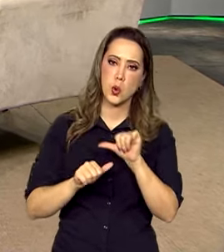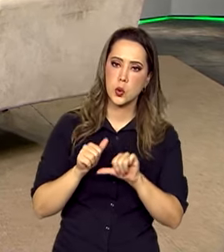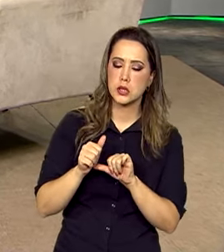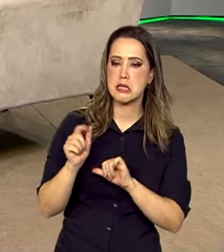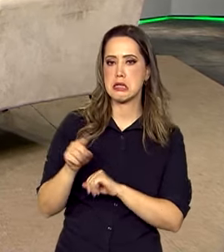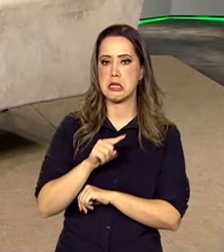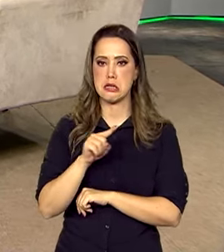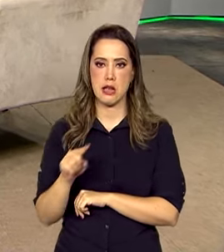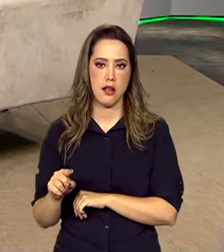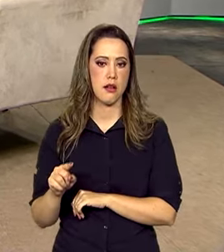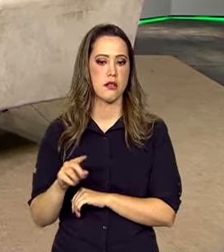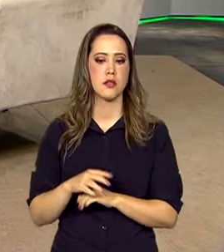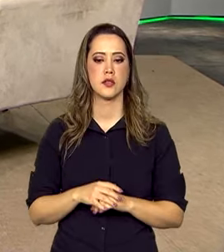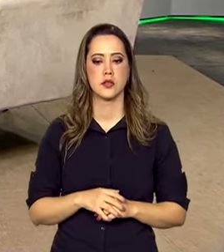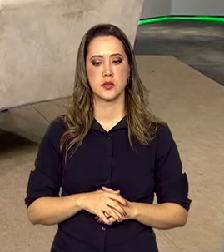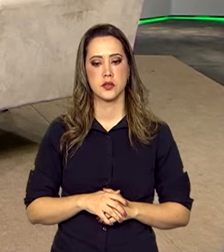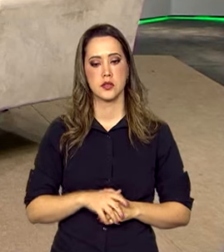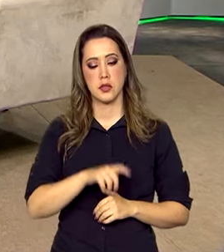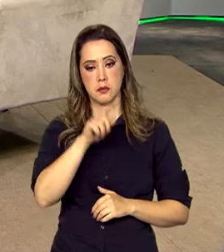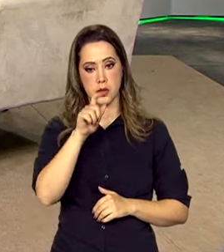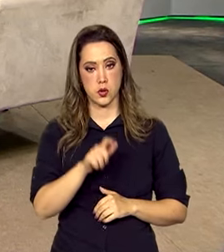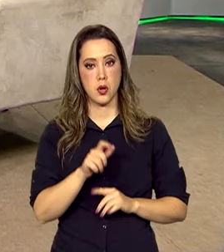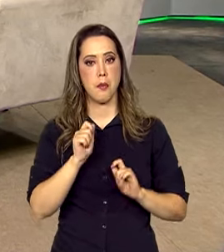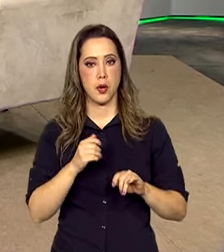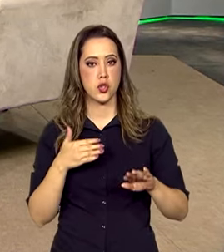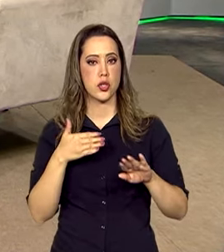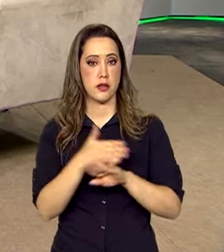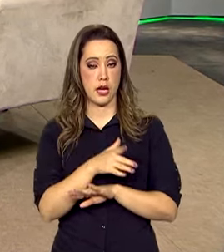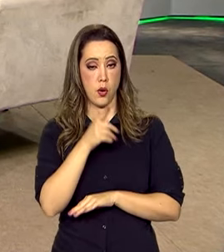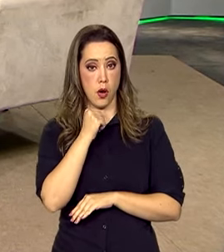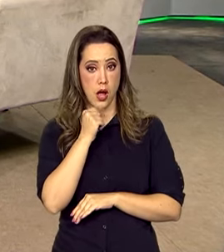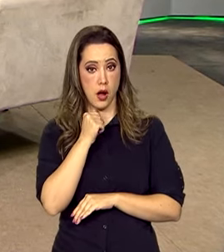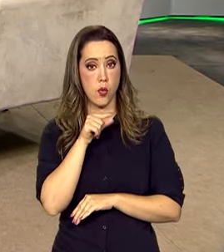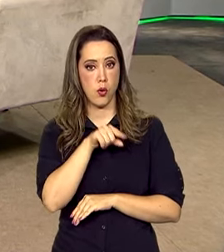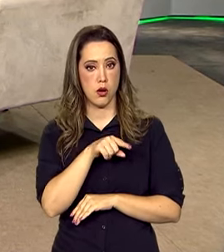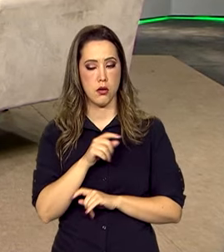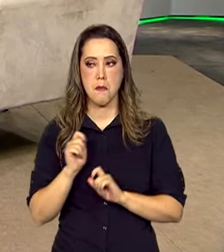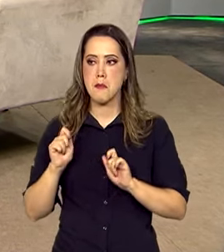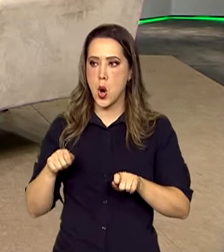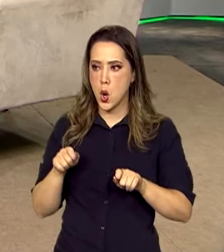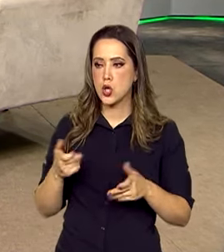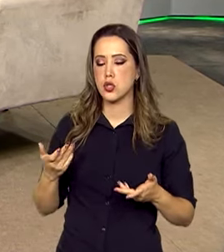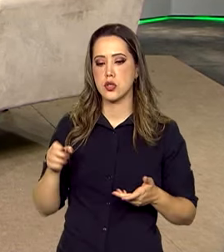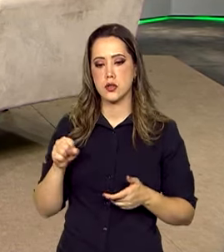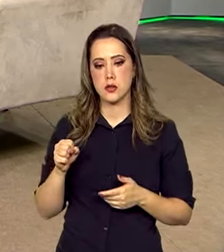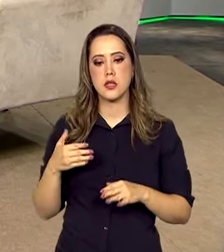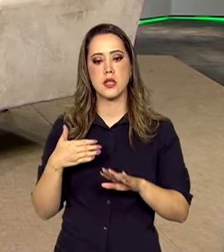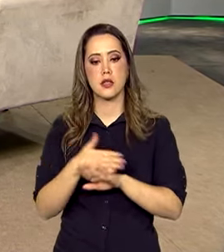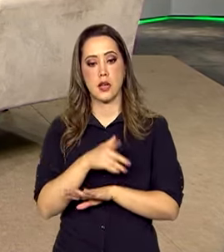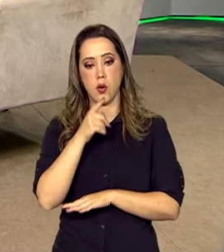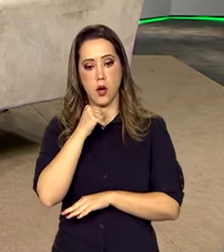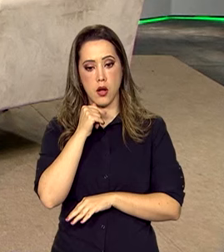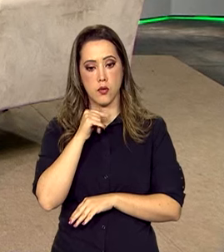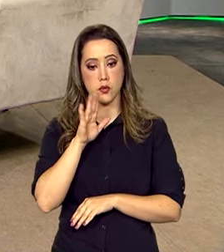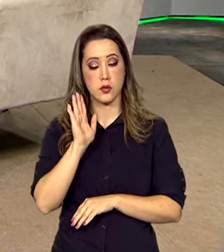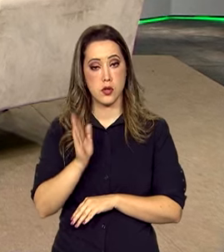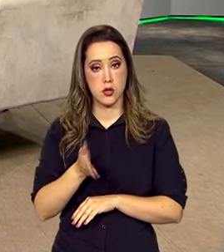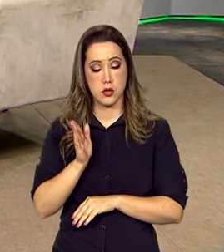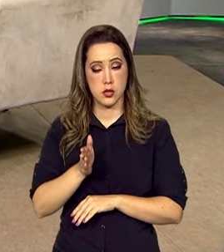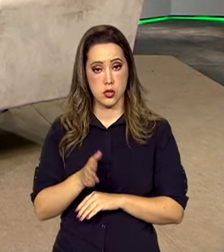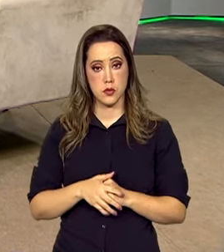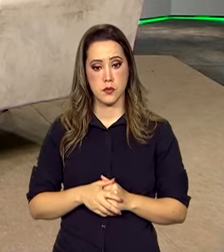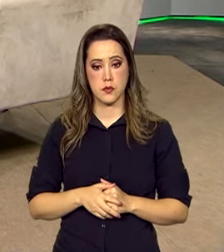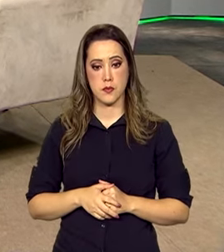revogamos, enfim. Então, o consumidor pode entrar com a água no evento? Pode entrar com a água no evento, né? Já no